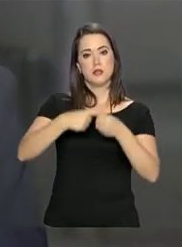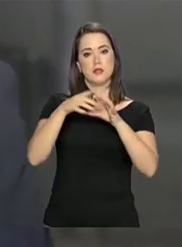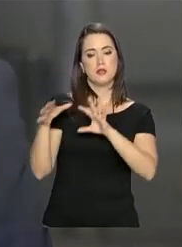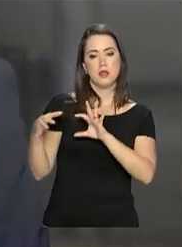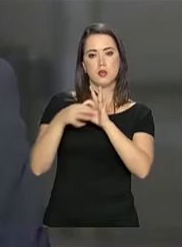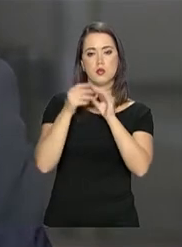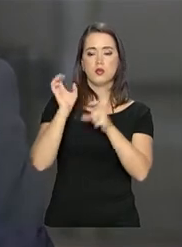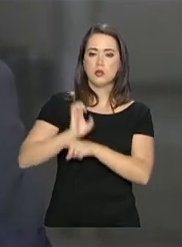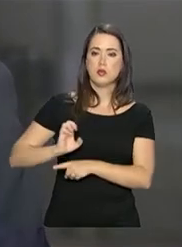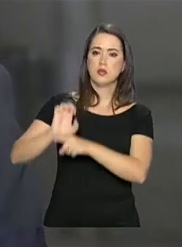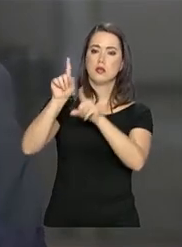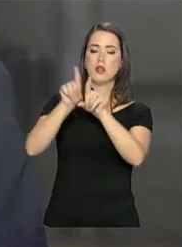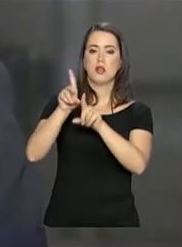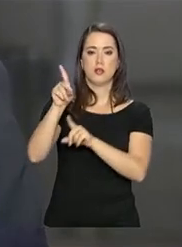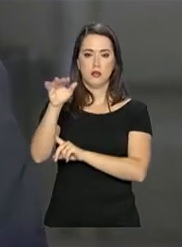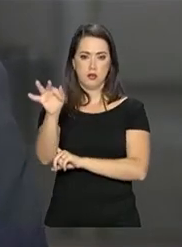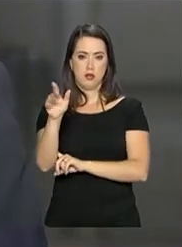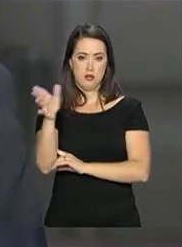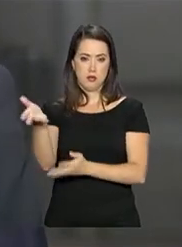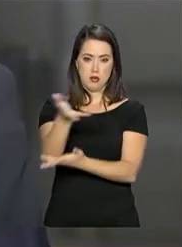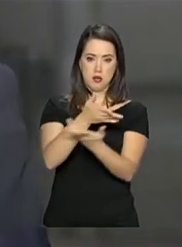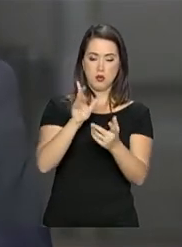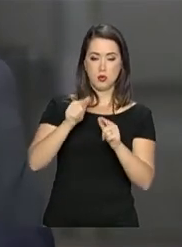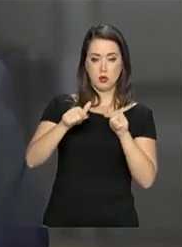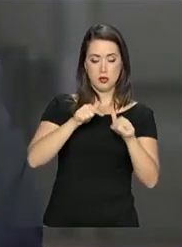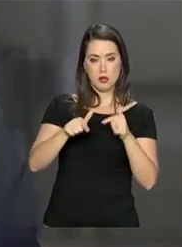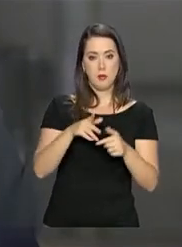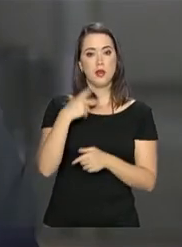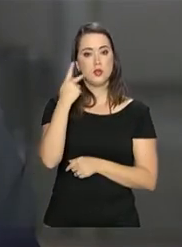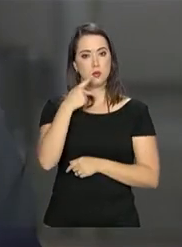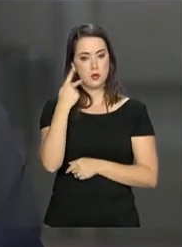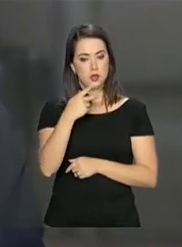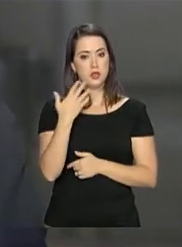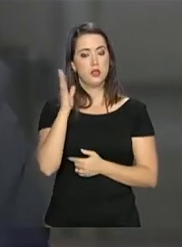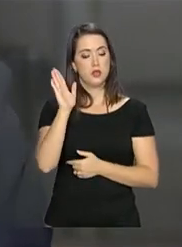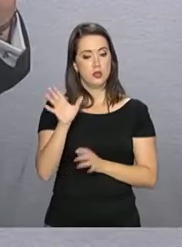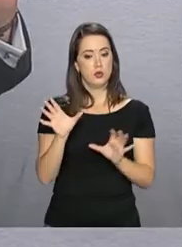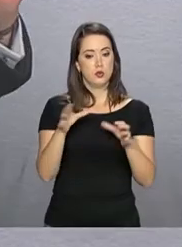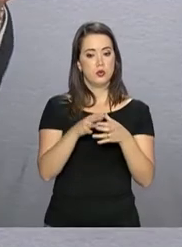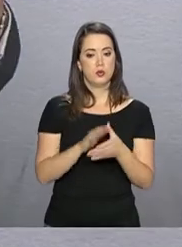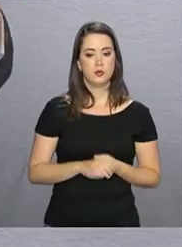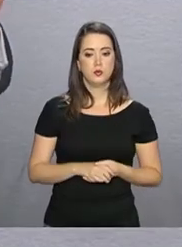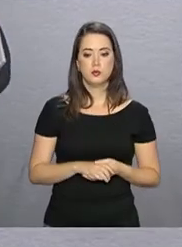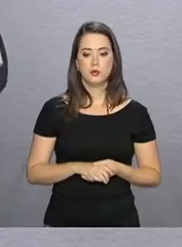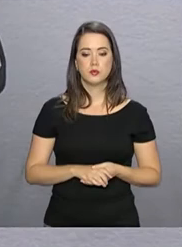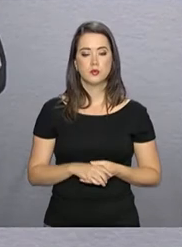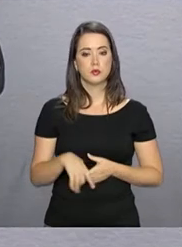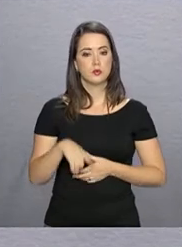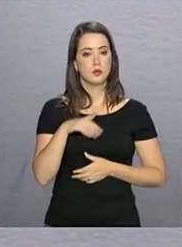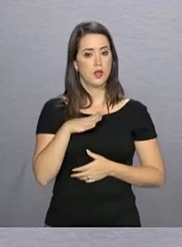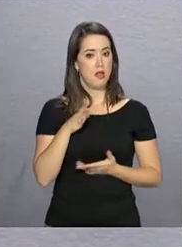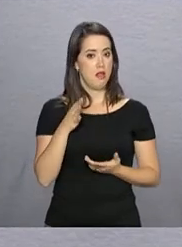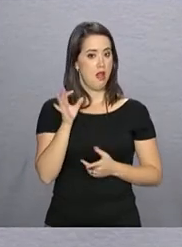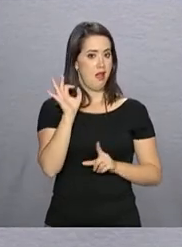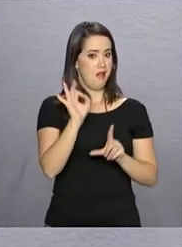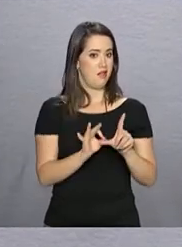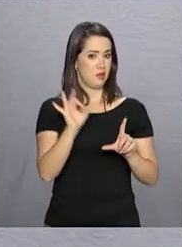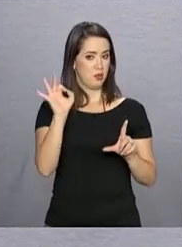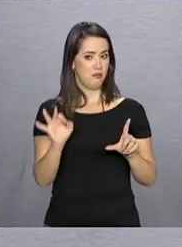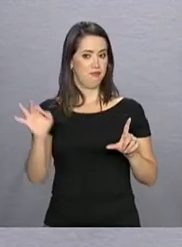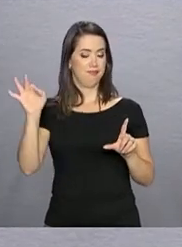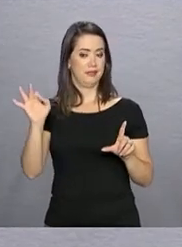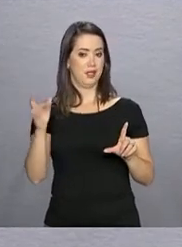estados e o Distrito Federal na execução de políticas públicas na área. As estatísticas revelam